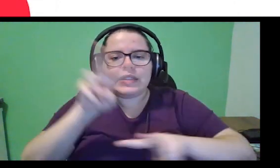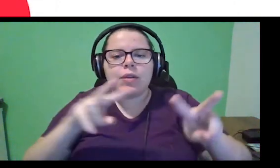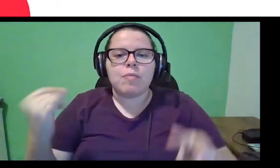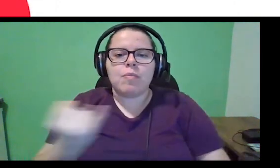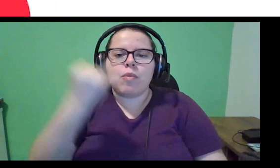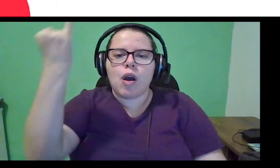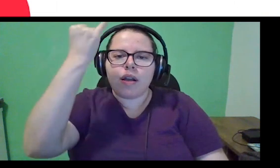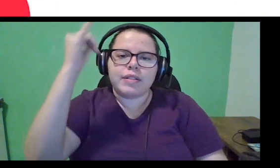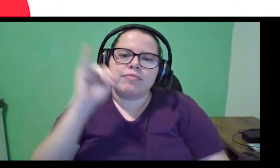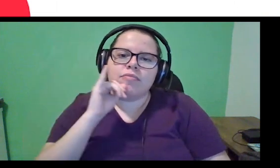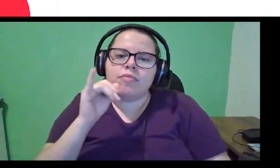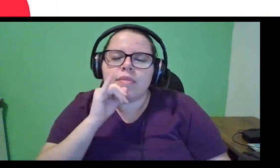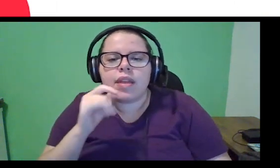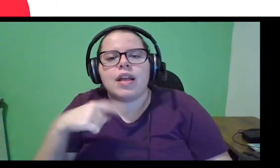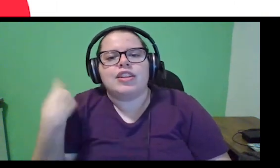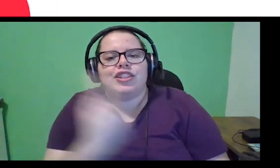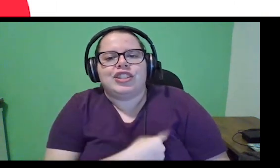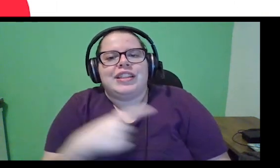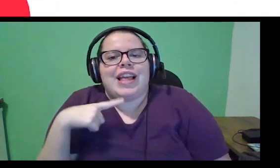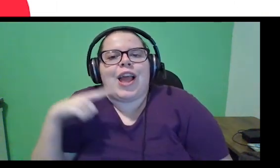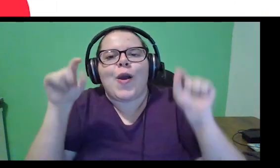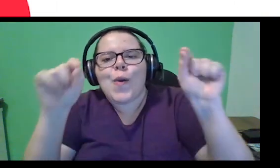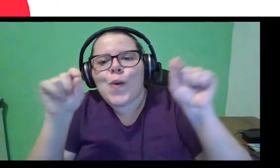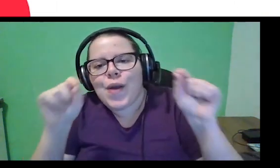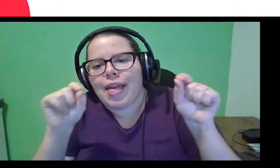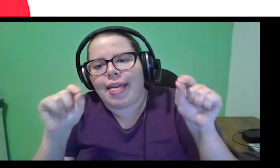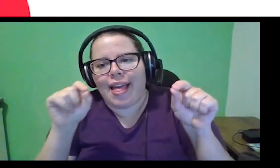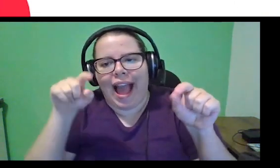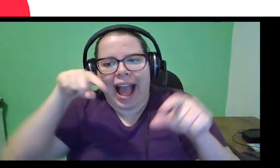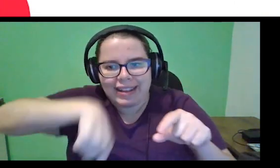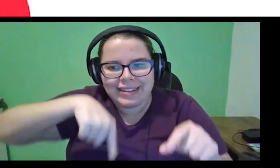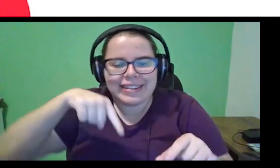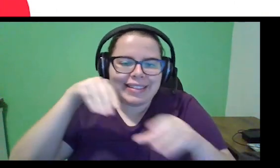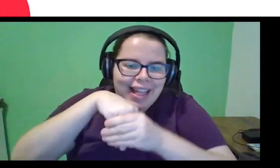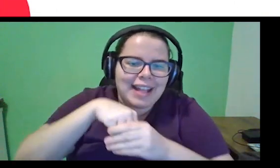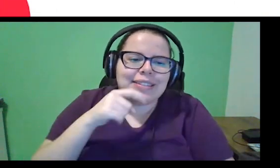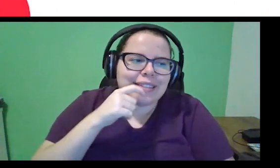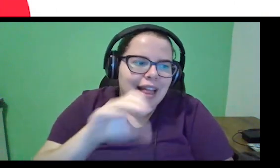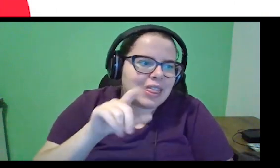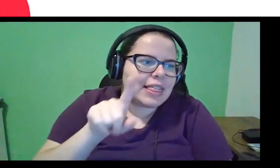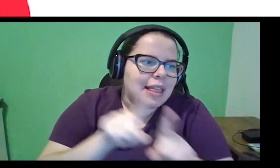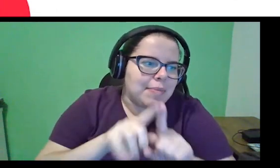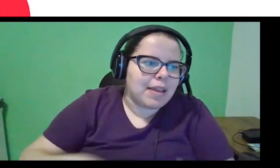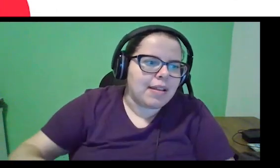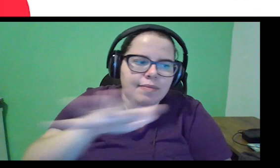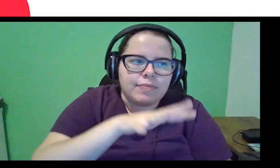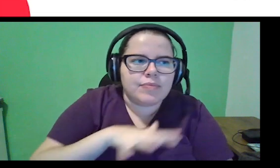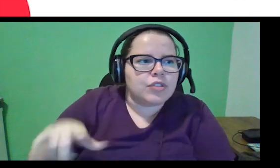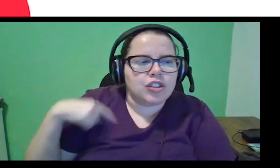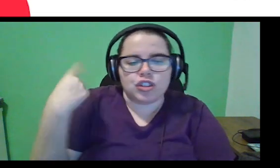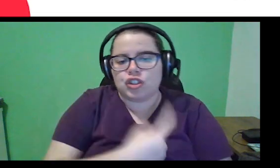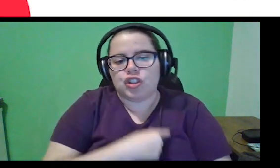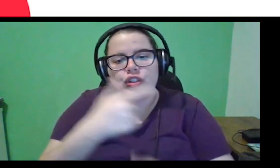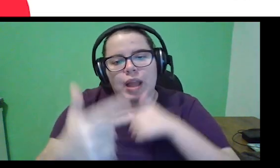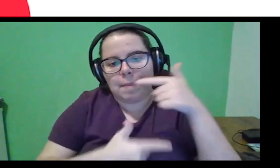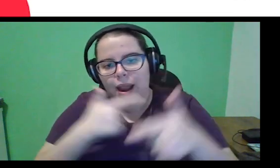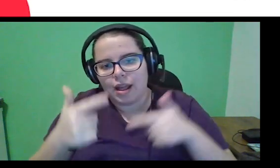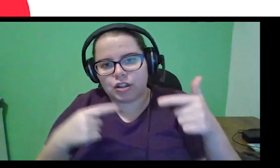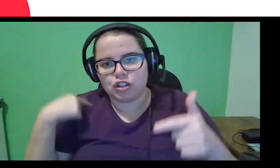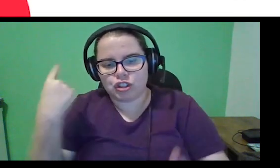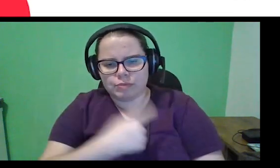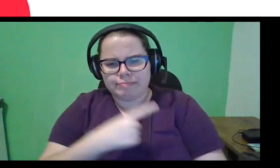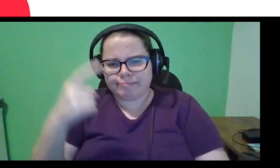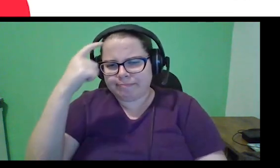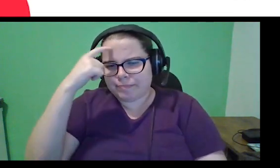que a gente sempre tem aqui, né? Dentro da CIT, em todos os contratos que a gente está trabalhando, a gente mapeia